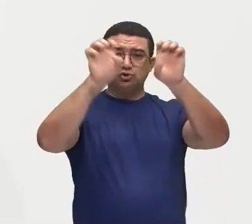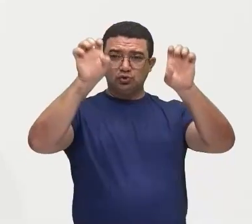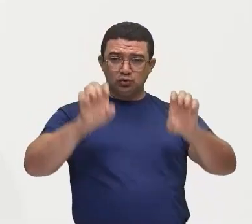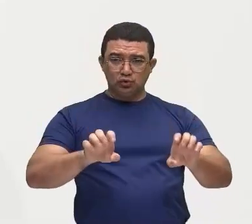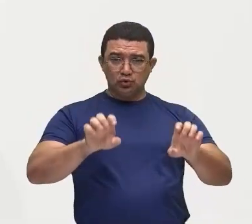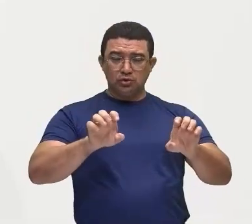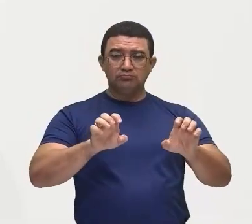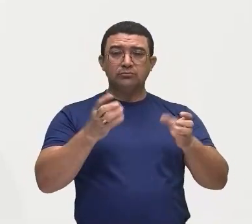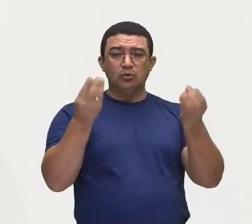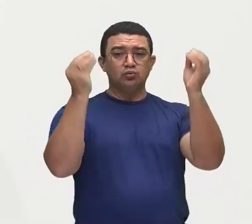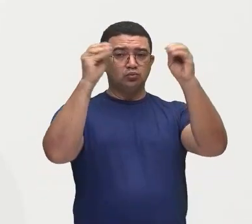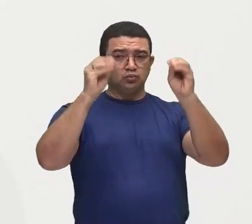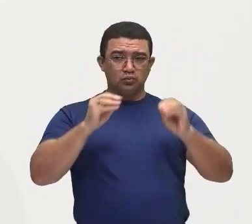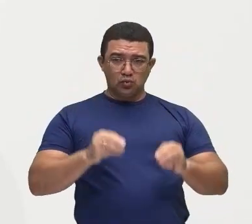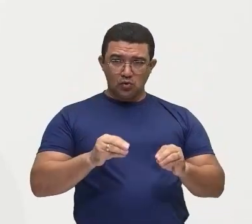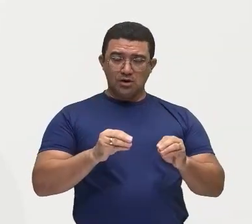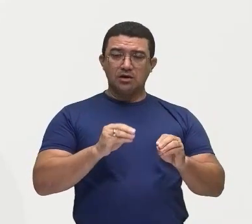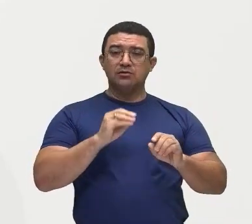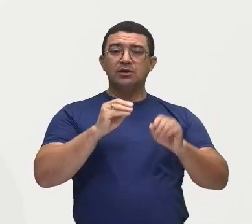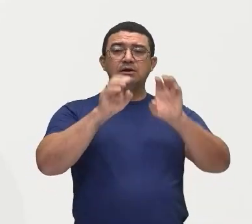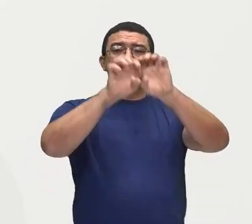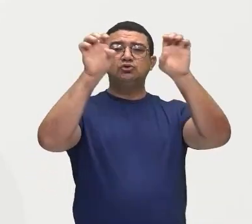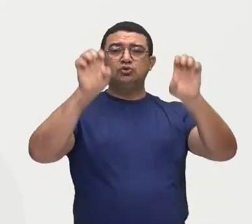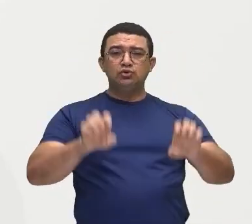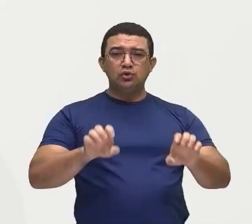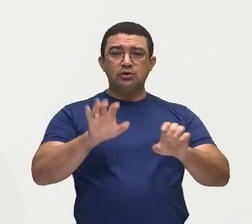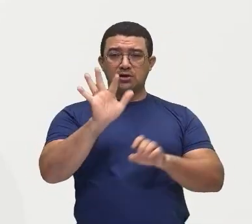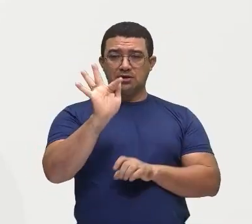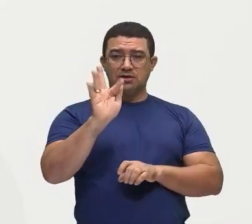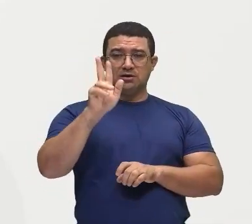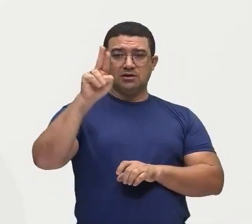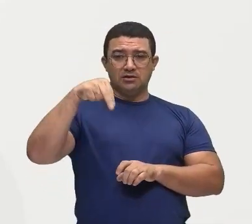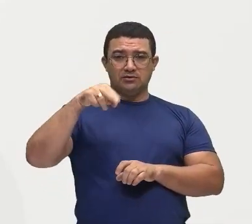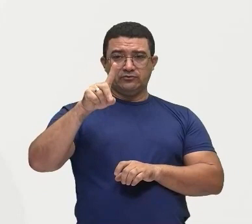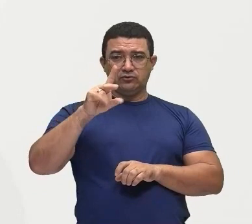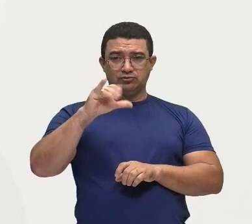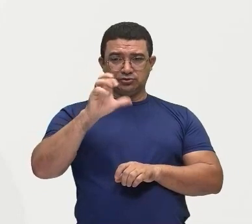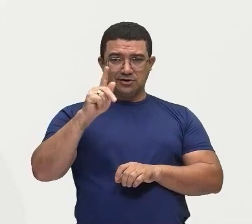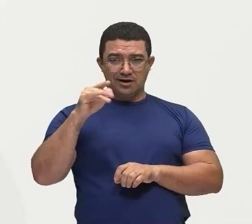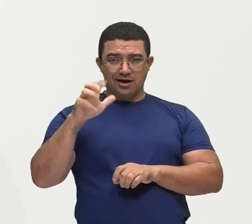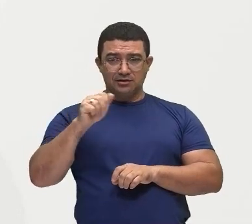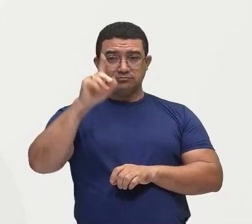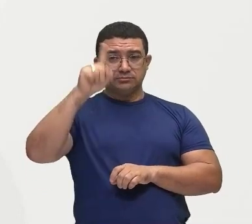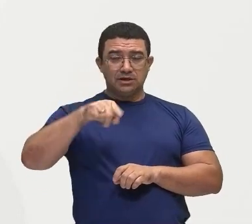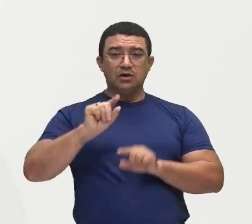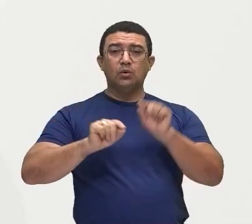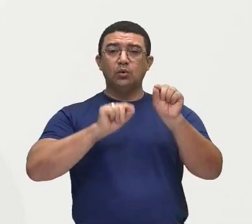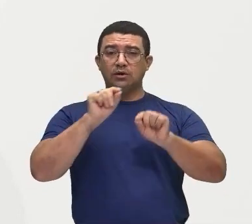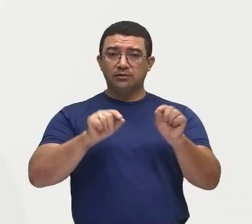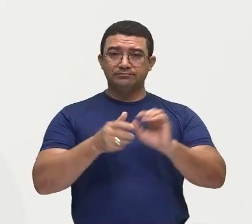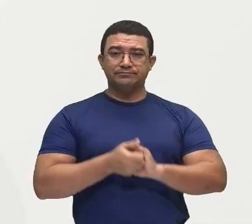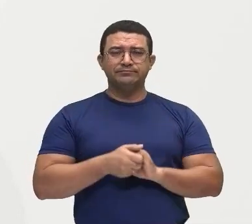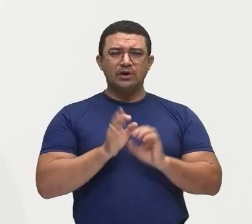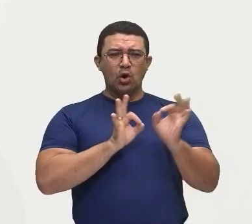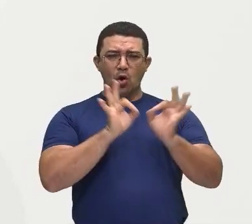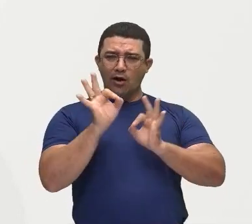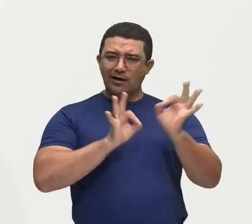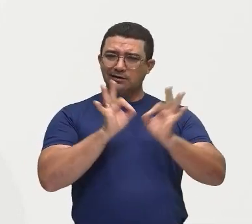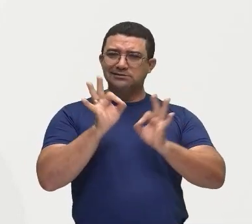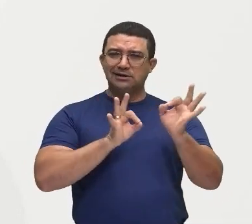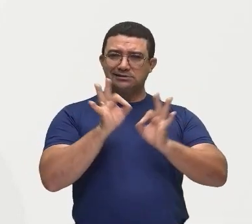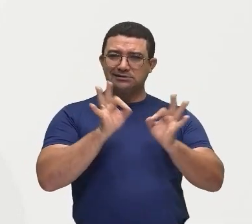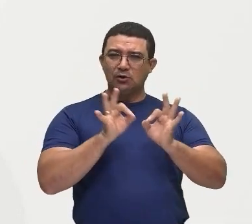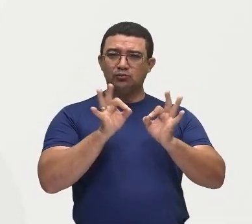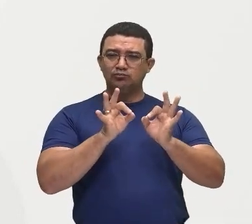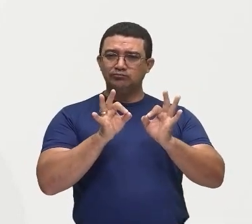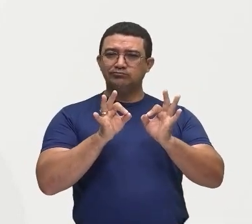eu coloquei pra vocês a estrutura fundiária, ela nada mais é, gente, que a organização aqui,